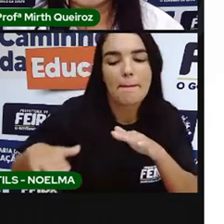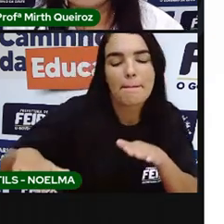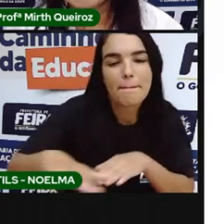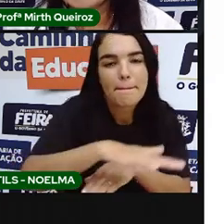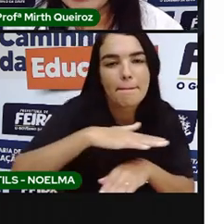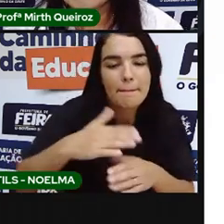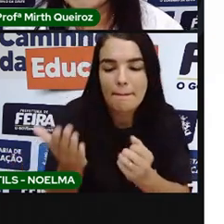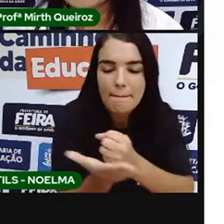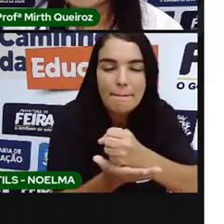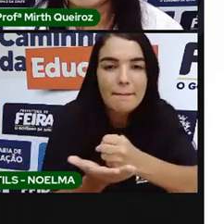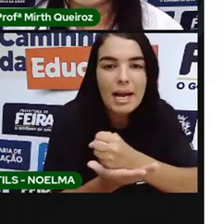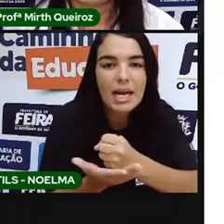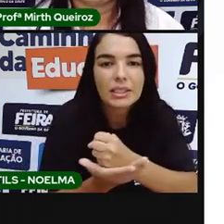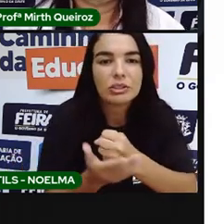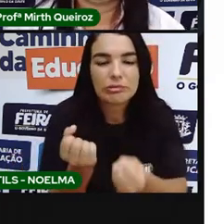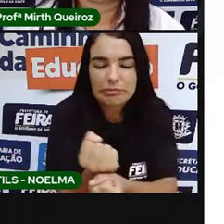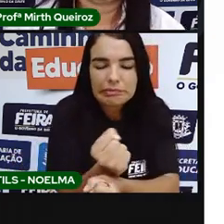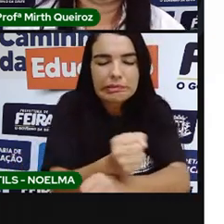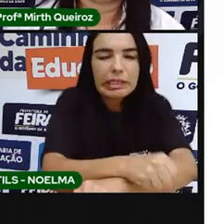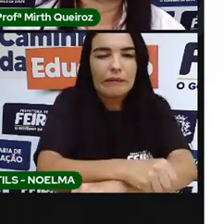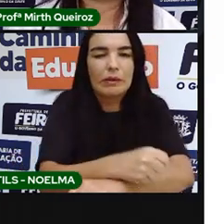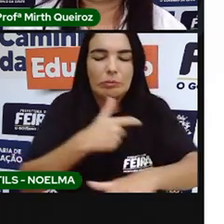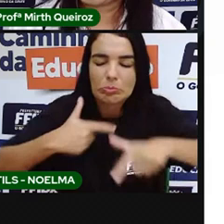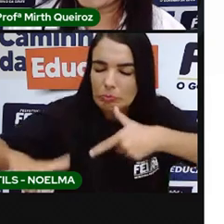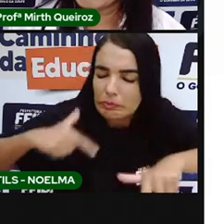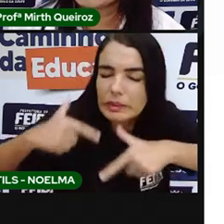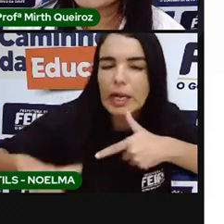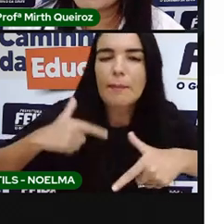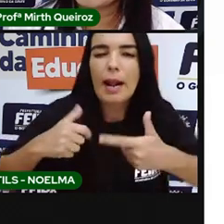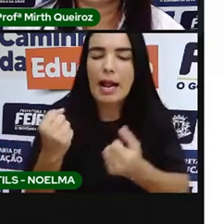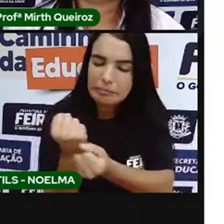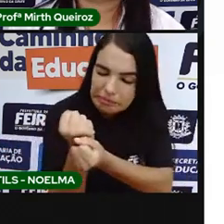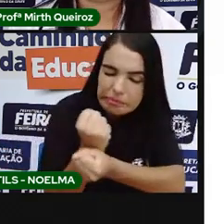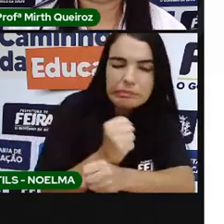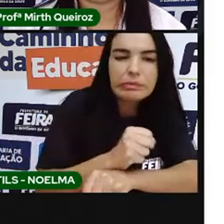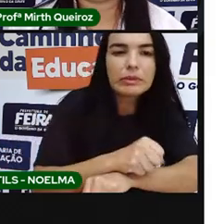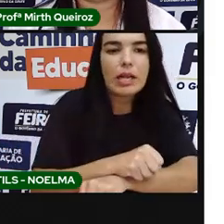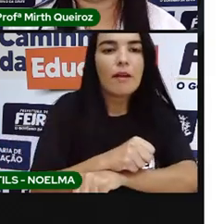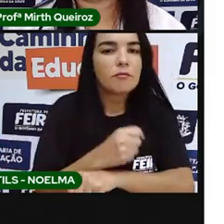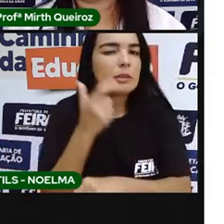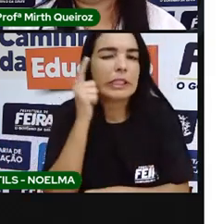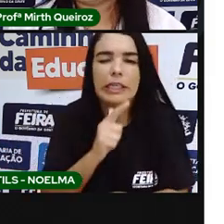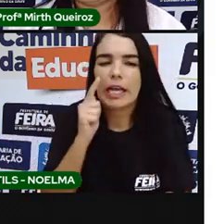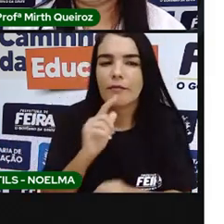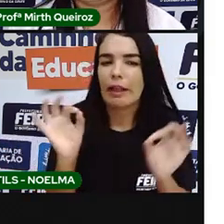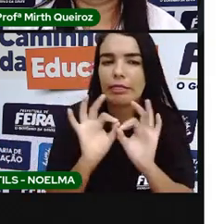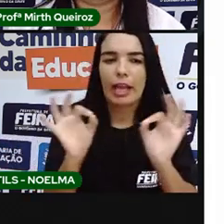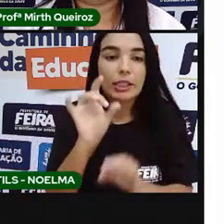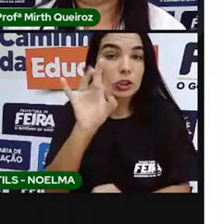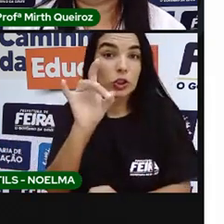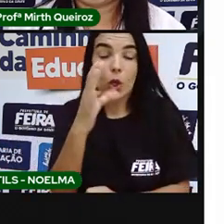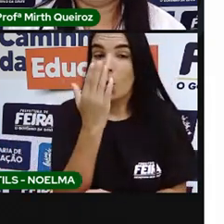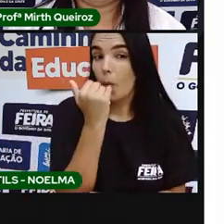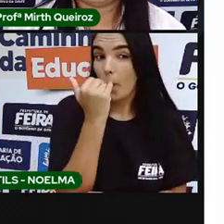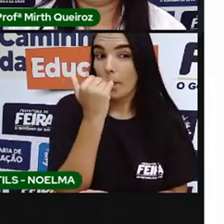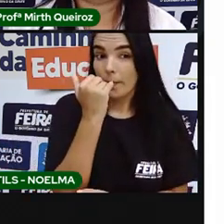Eles não recebiam nada. Eles eram explorados, né? Viviam em